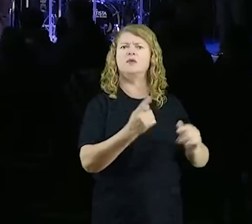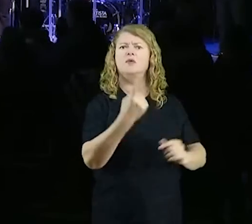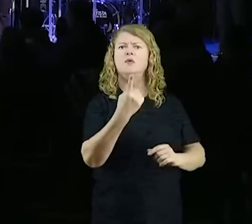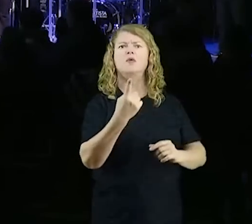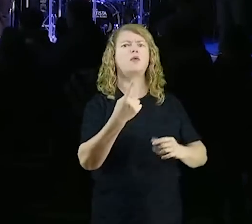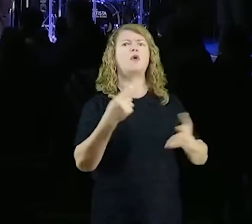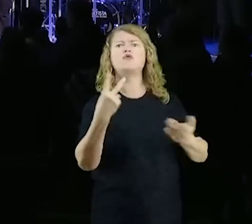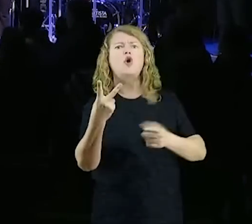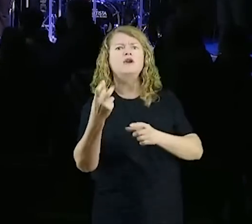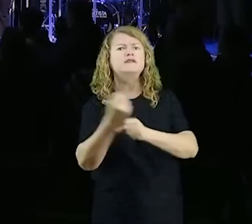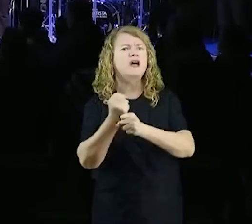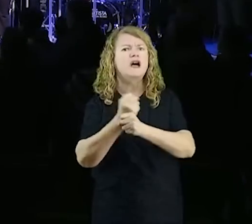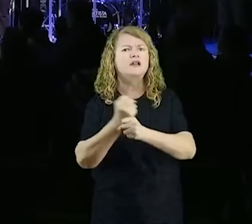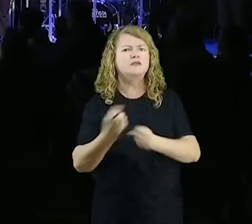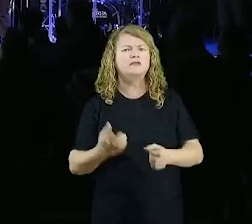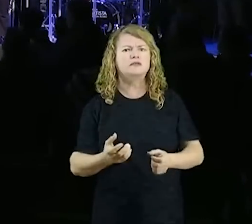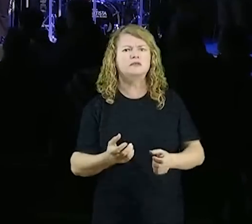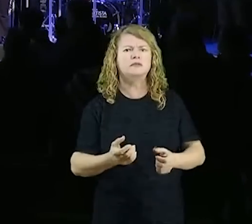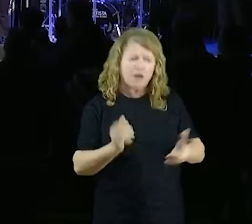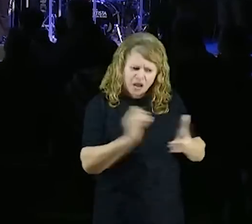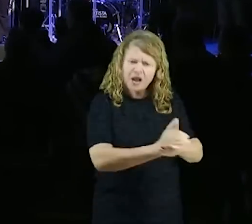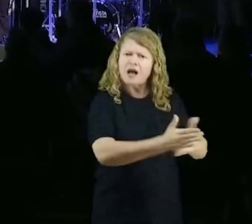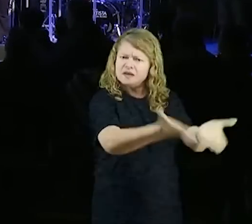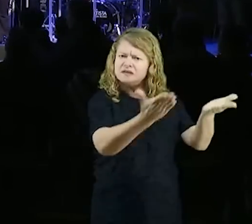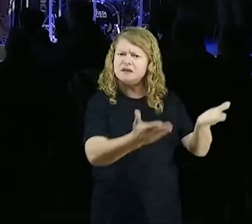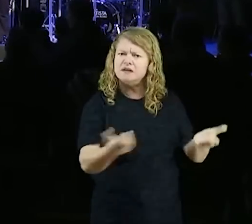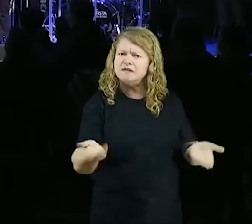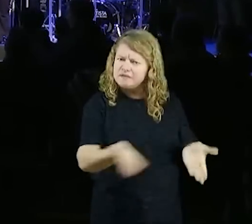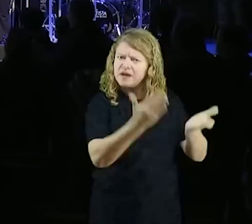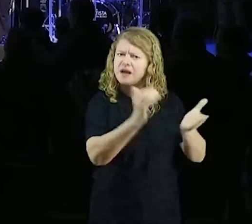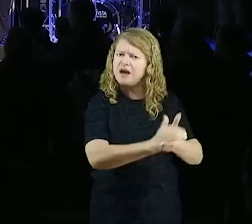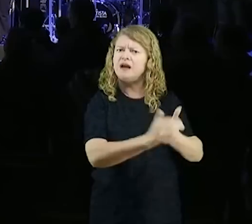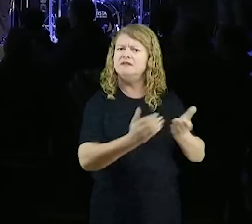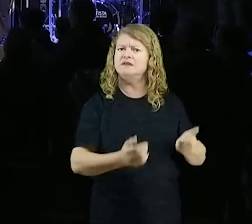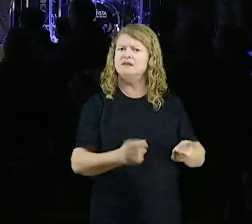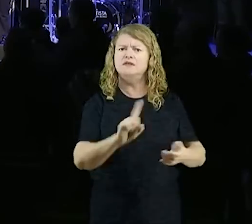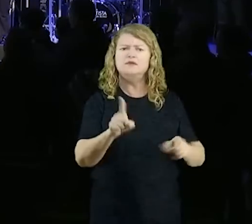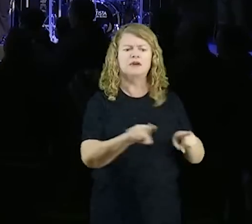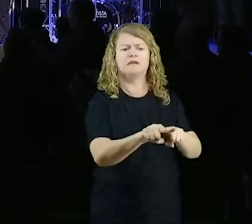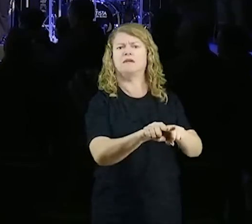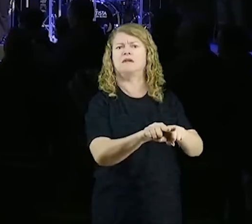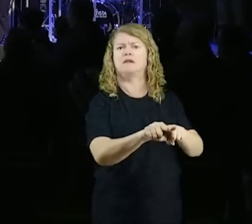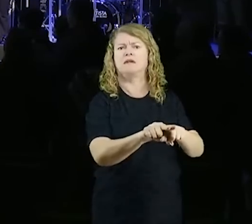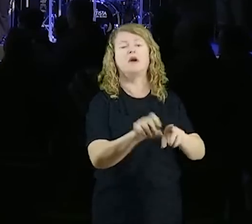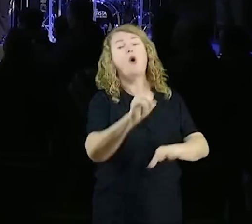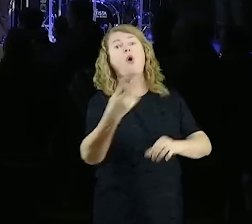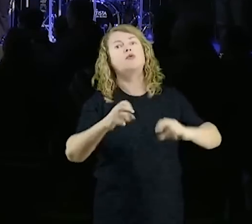três anos, casa de uma vez, ou então você para de uma vez também, porque é melhor casar do que abrazar,